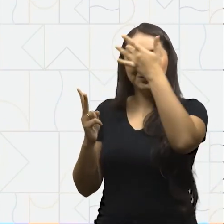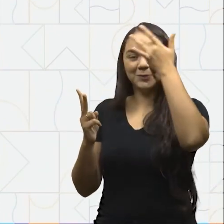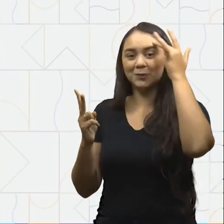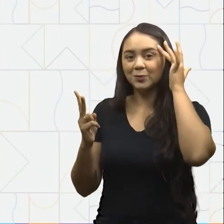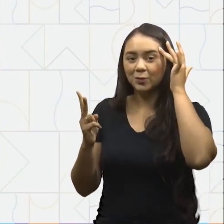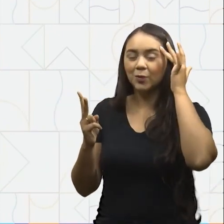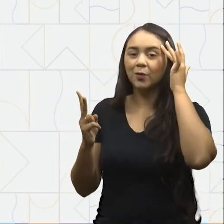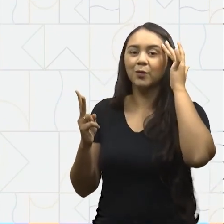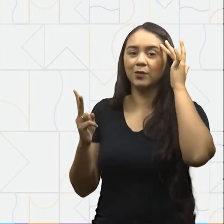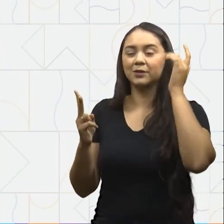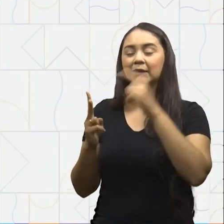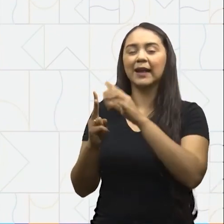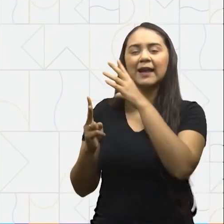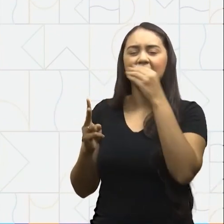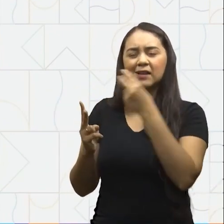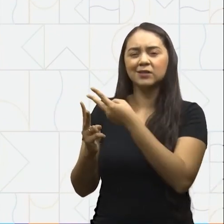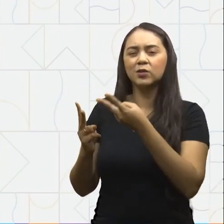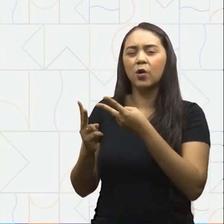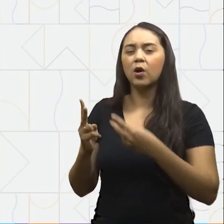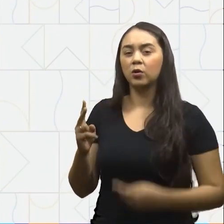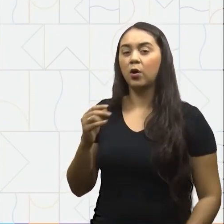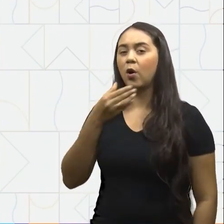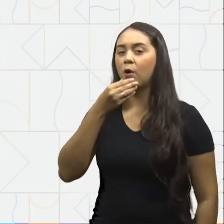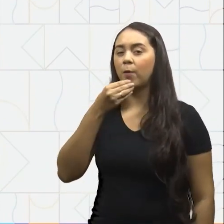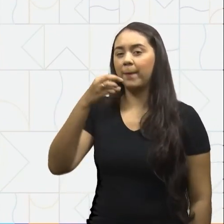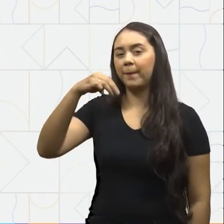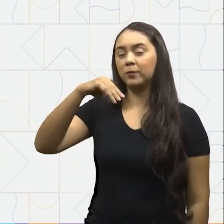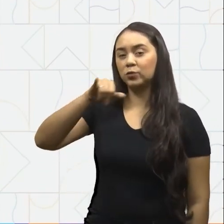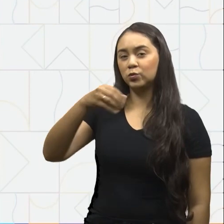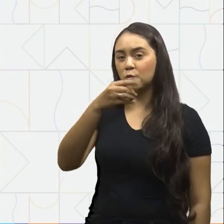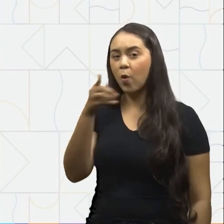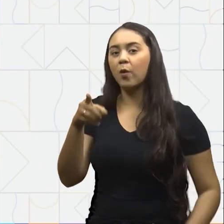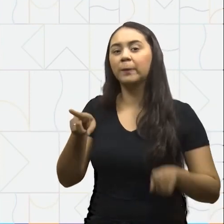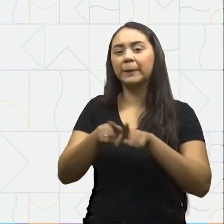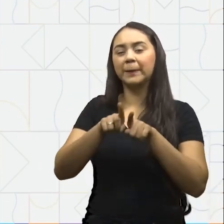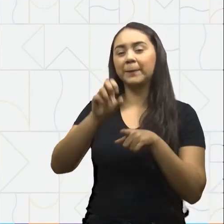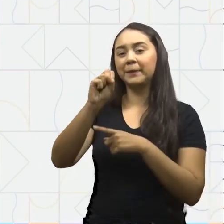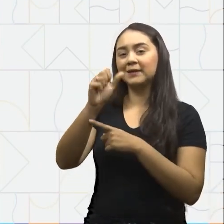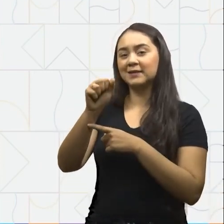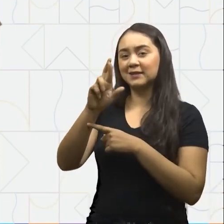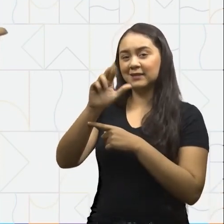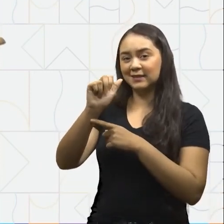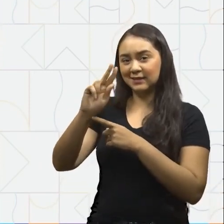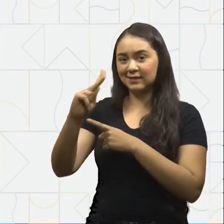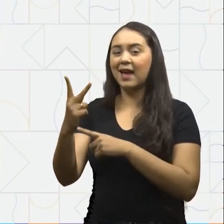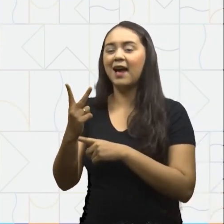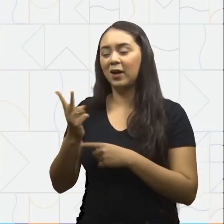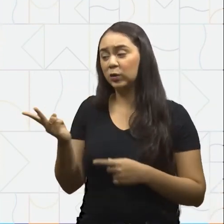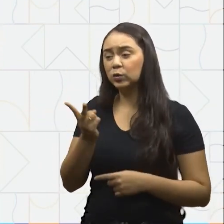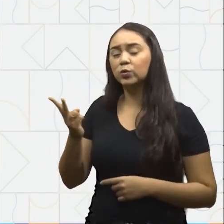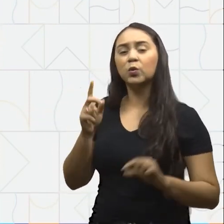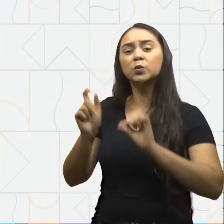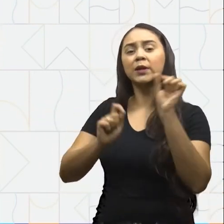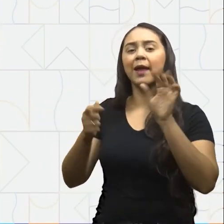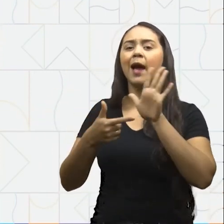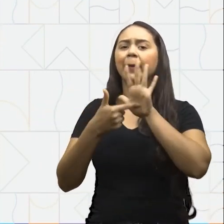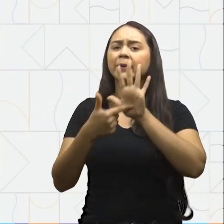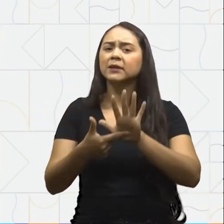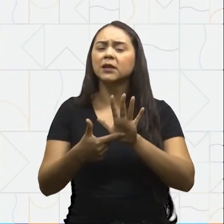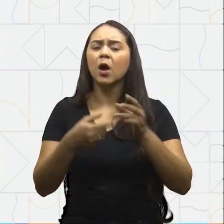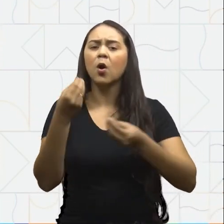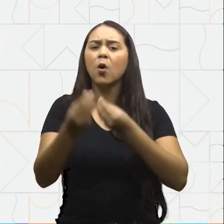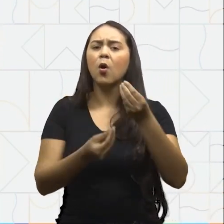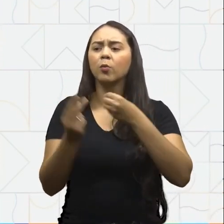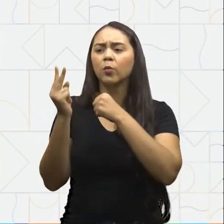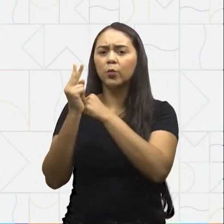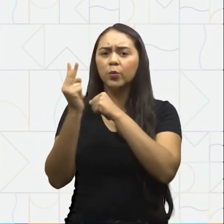Manaus O João Marcelo e o João Sara Eles apresentaram seus trabalhos sobre os cuidados que devemos ter